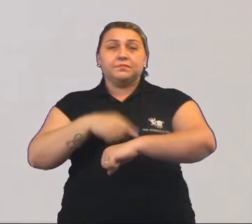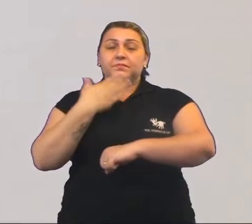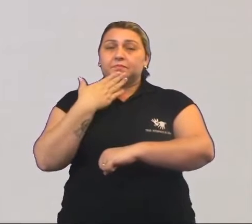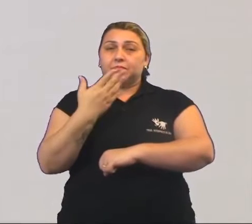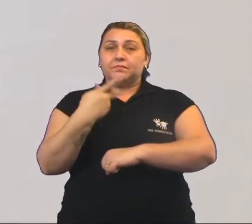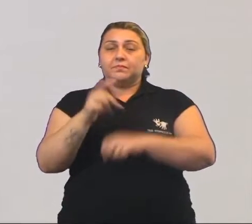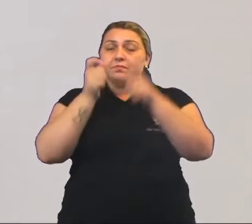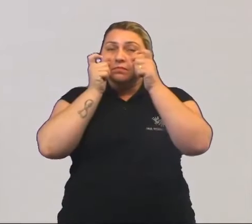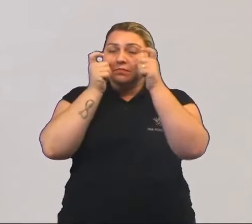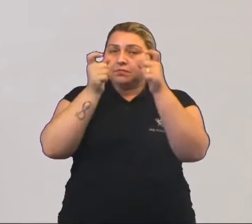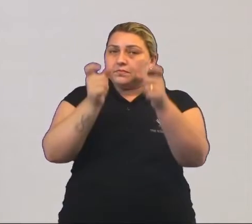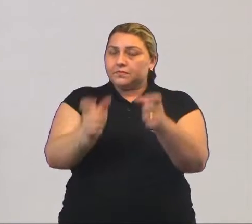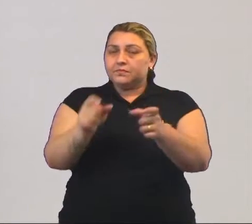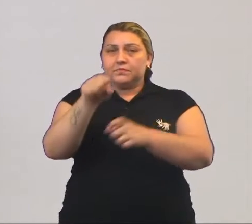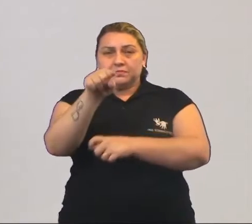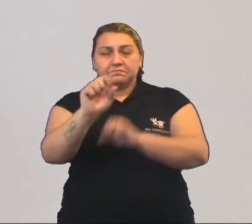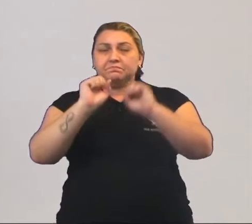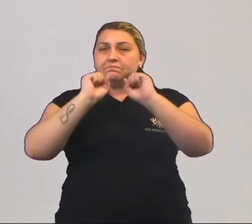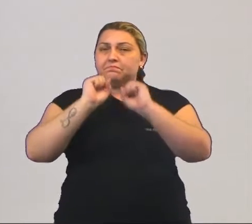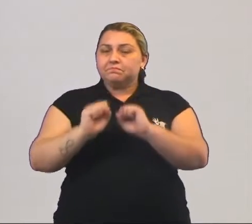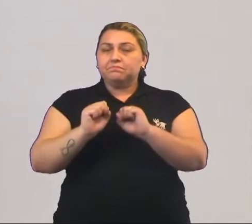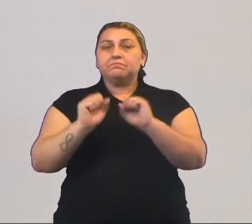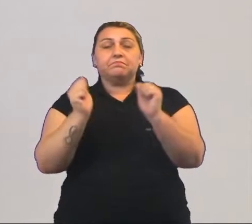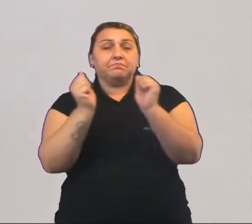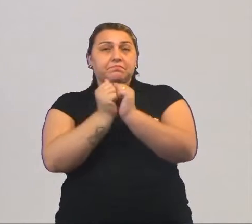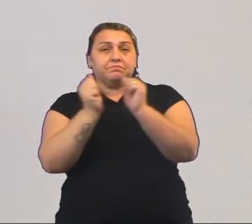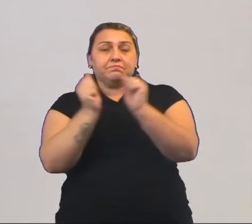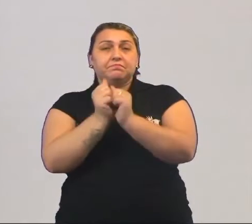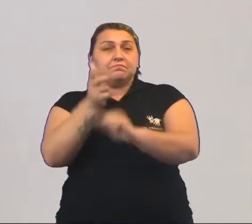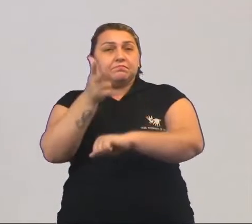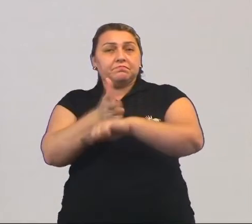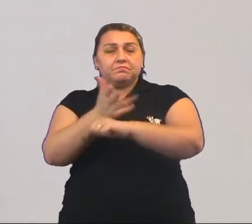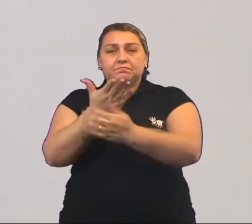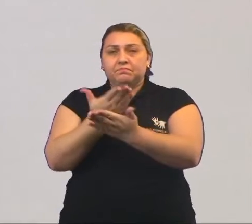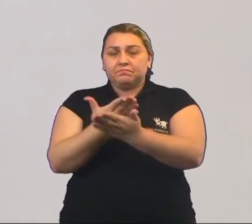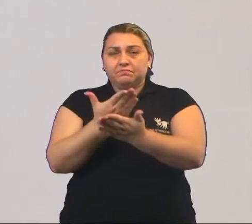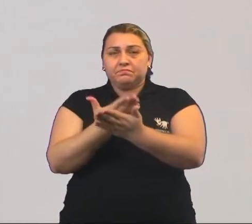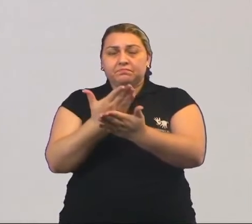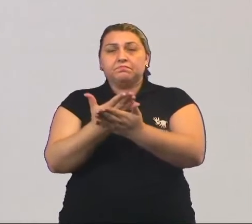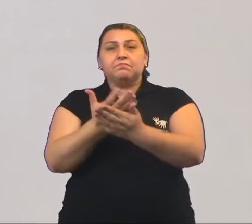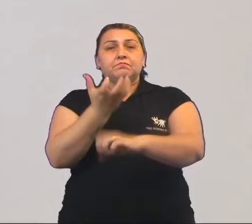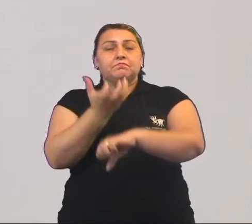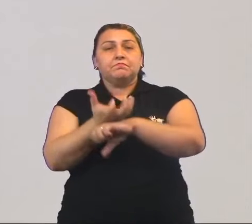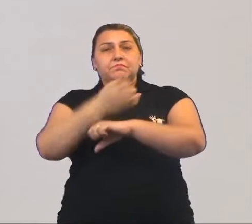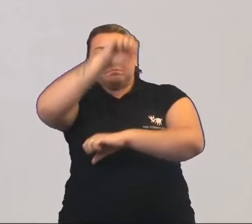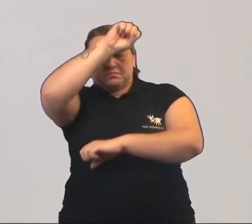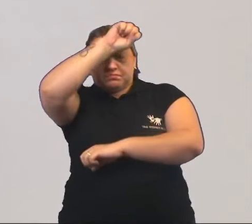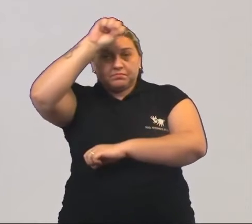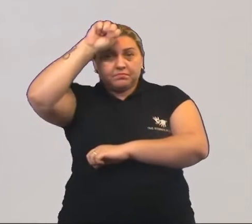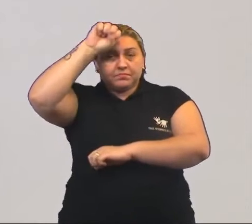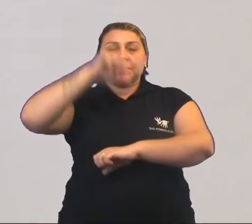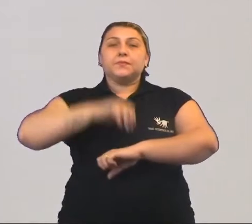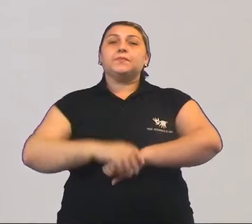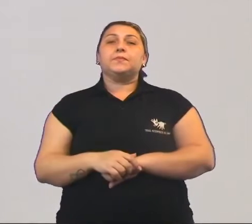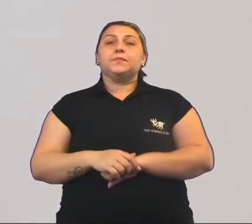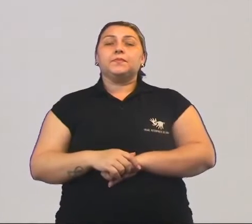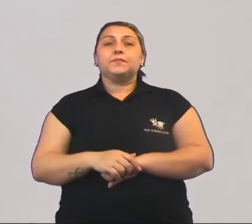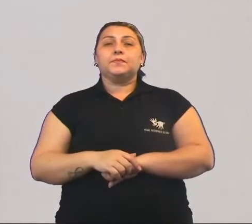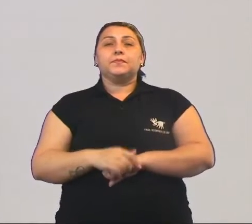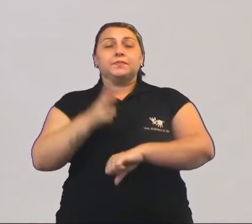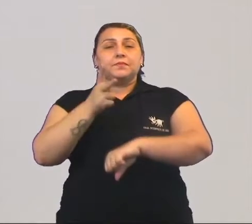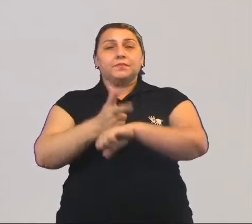peço a sua atenção para que você possa acompanhar esta videoaula do seu componente curricular Sociologia.